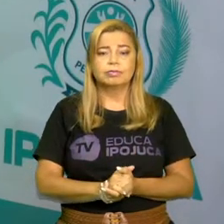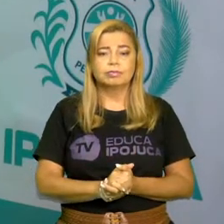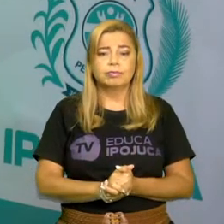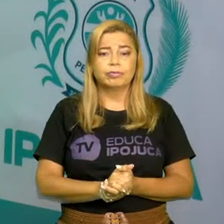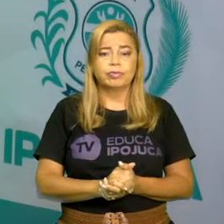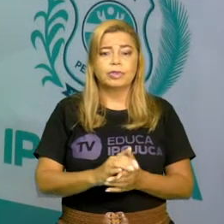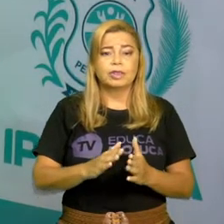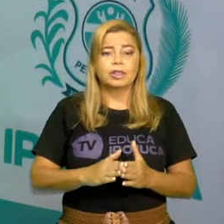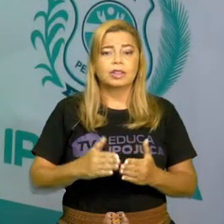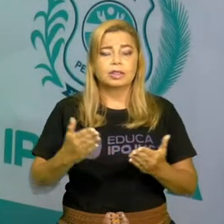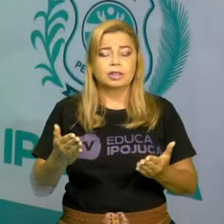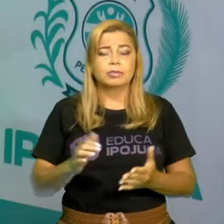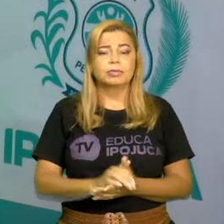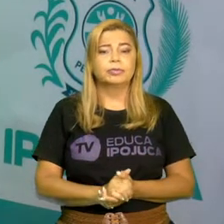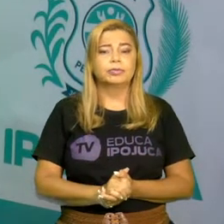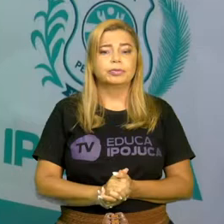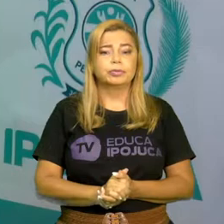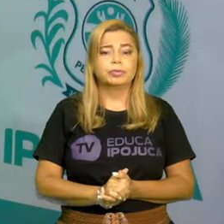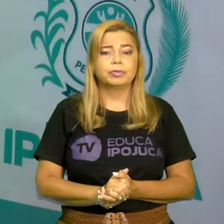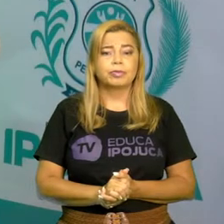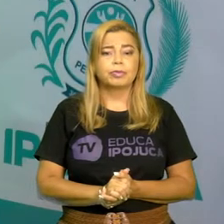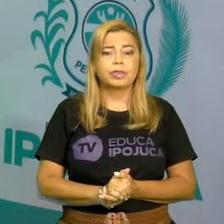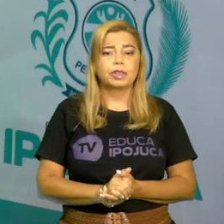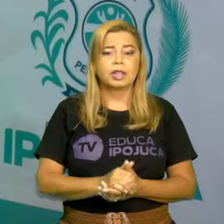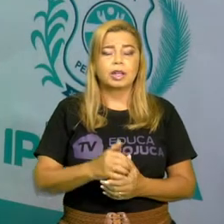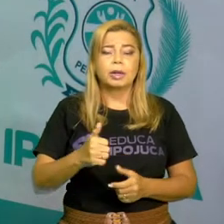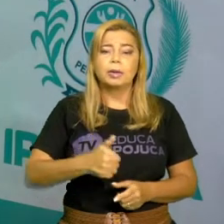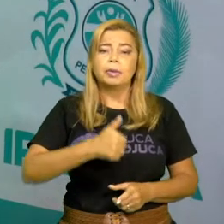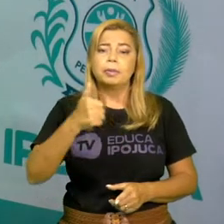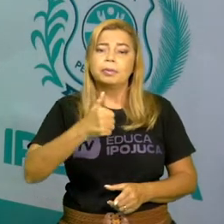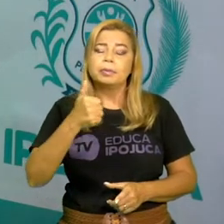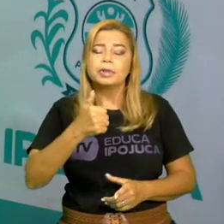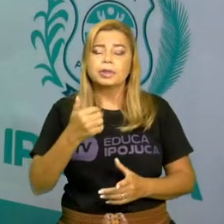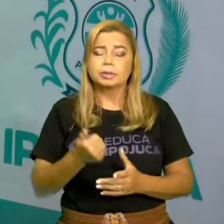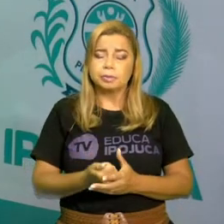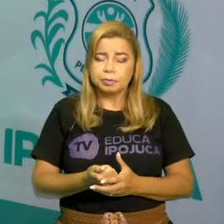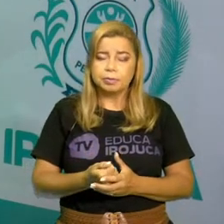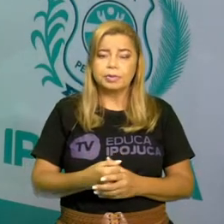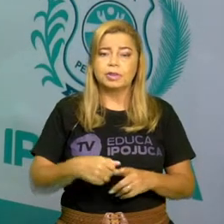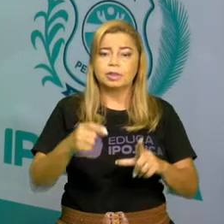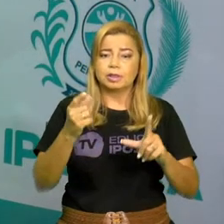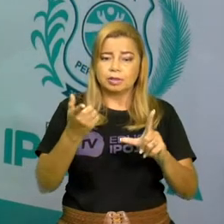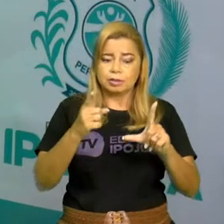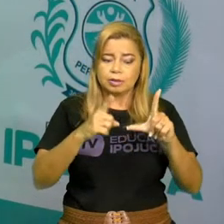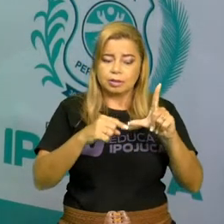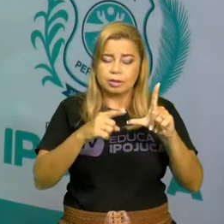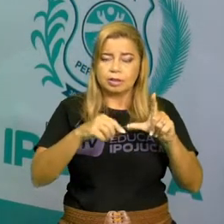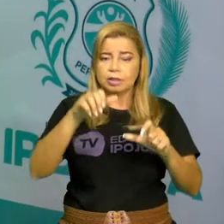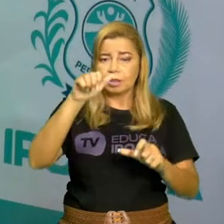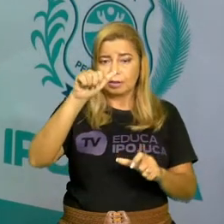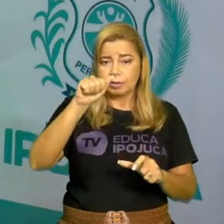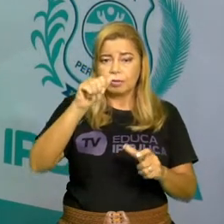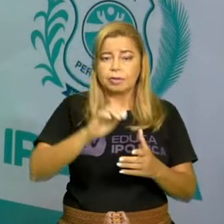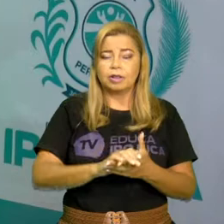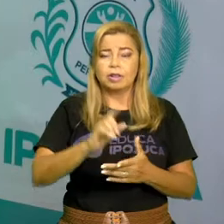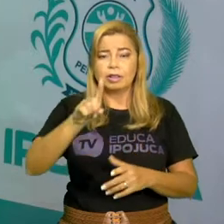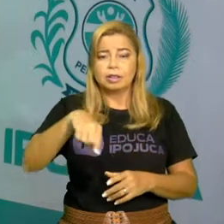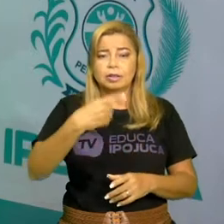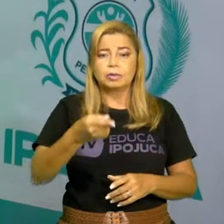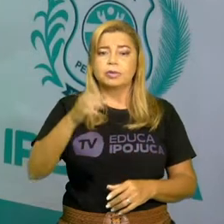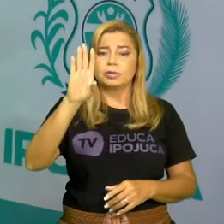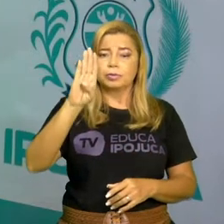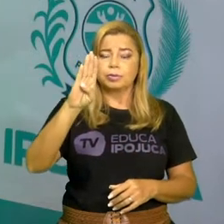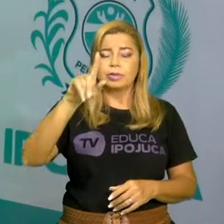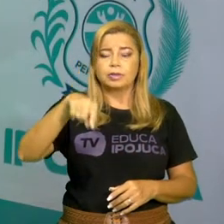Primeiras palavras, por exemplo, com A, então vem AB. Aí depois vem com AC, com